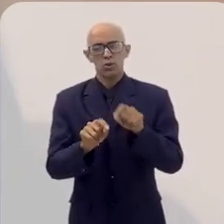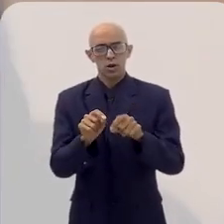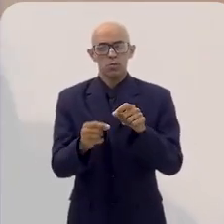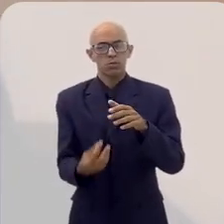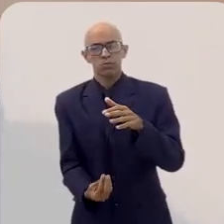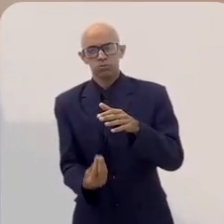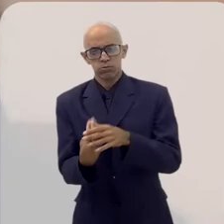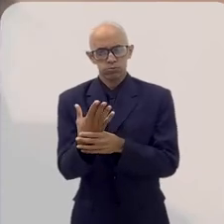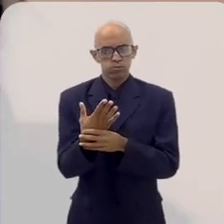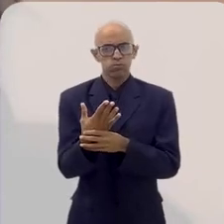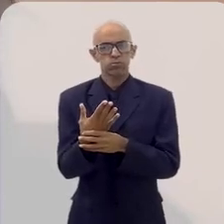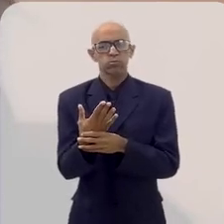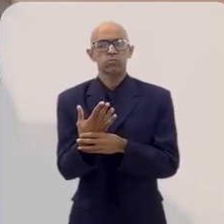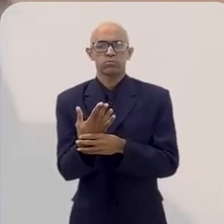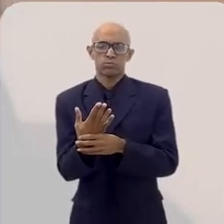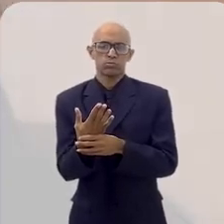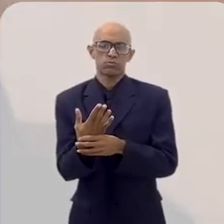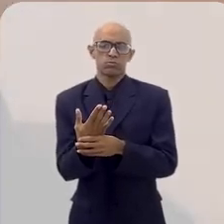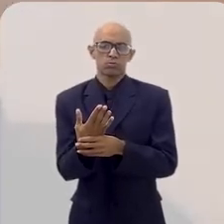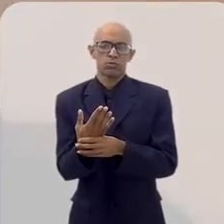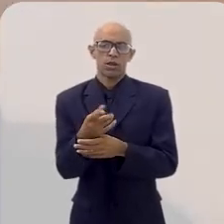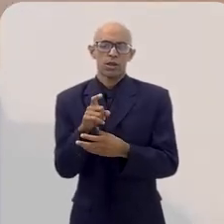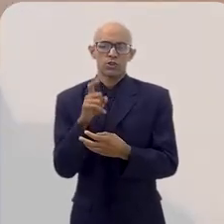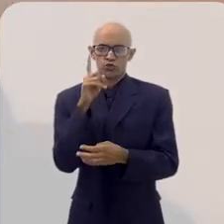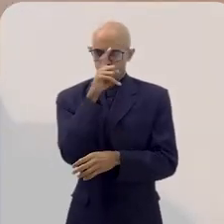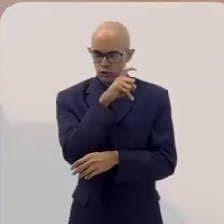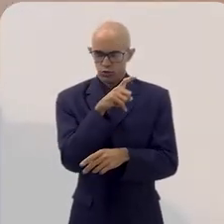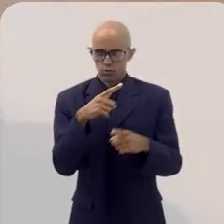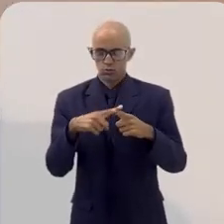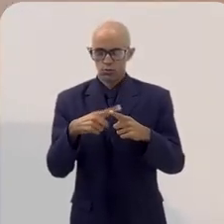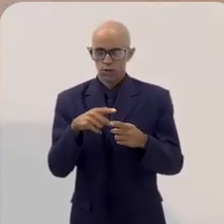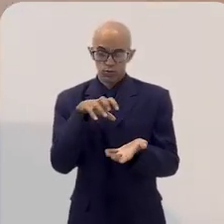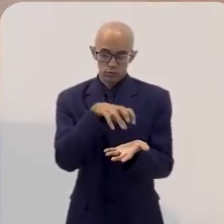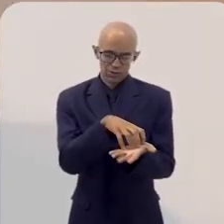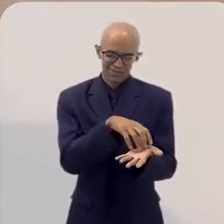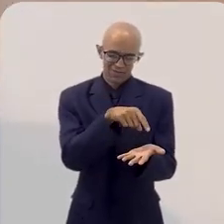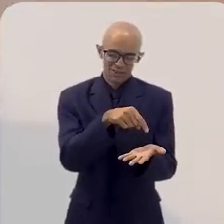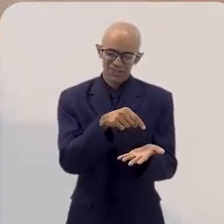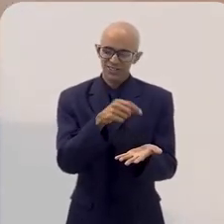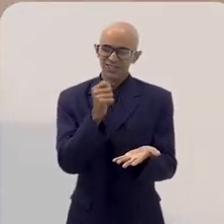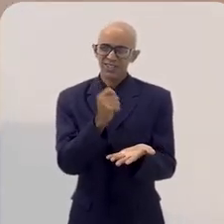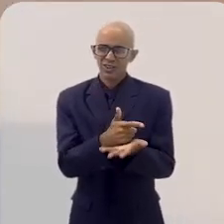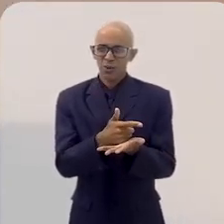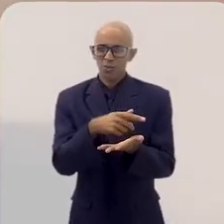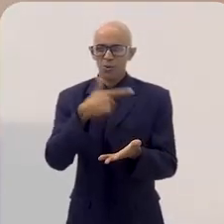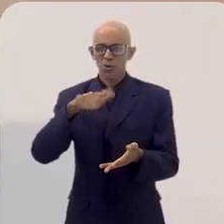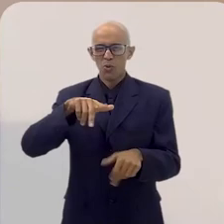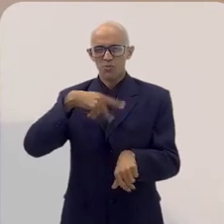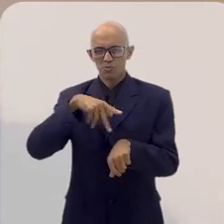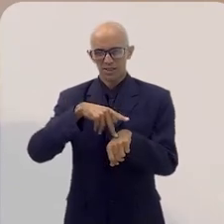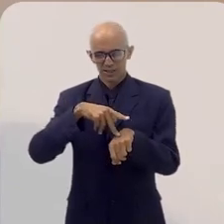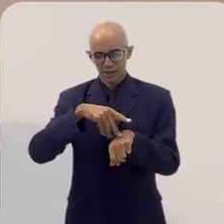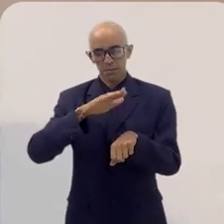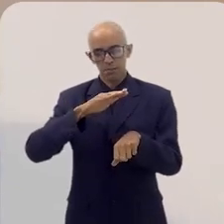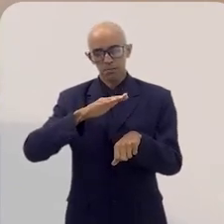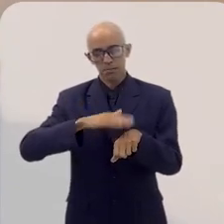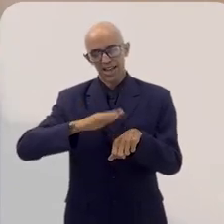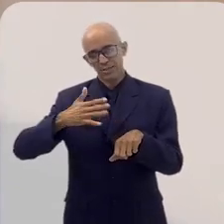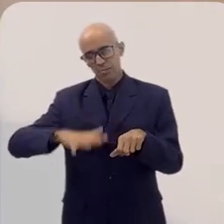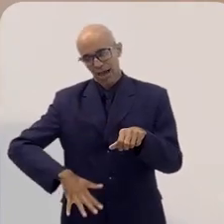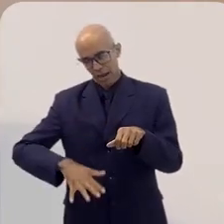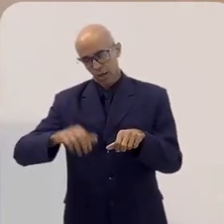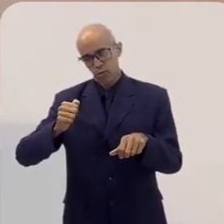em si, para a produção de módulos, já é difícil porque os módulos importados são em torno de